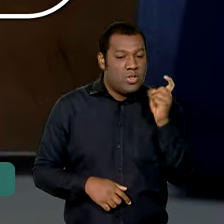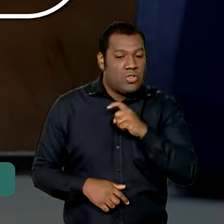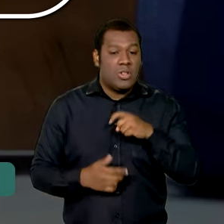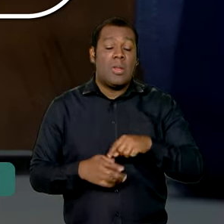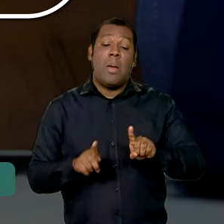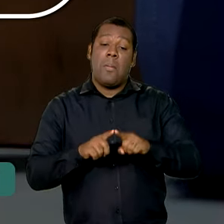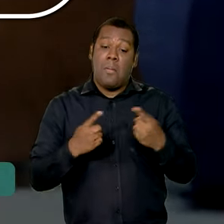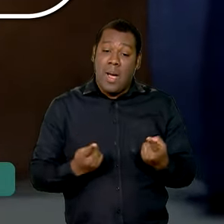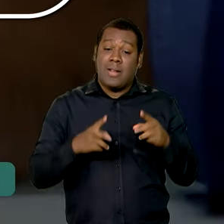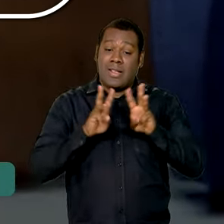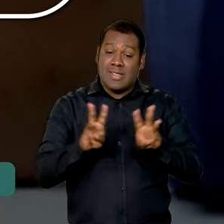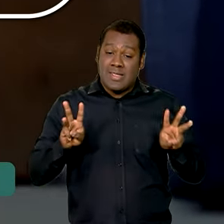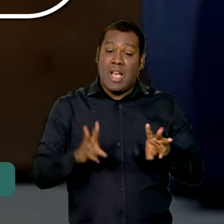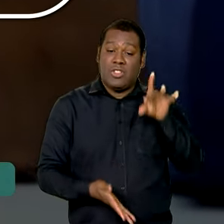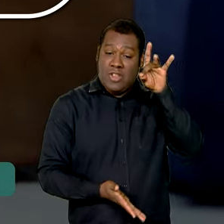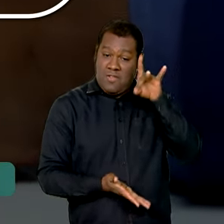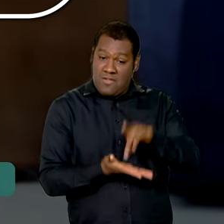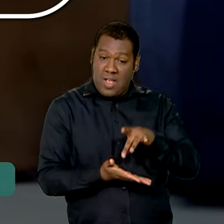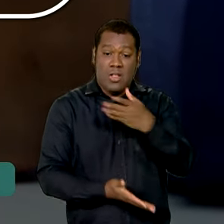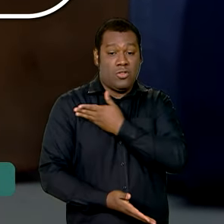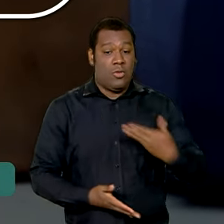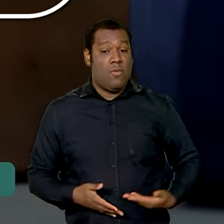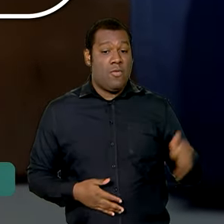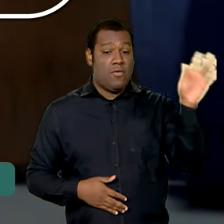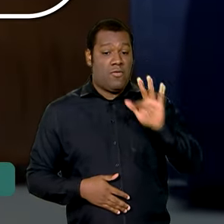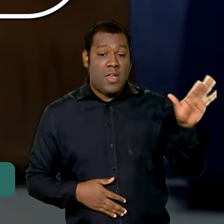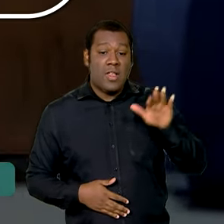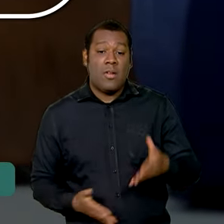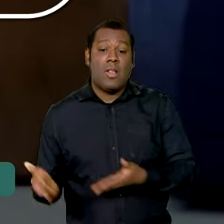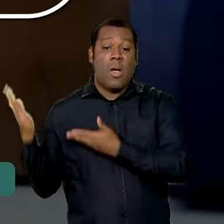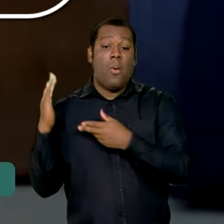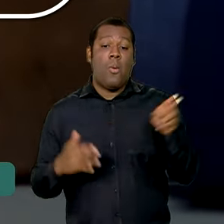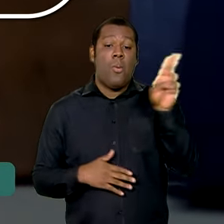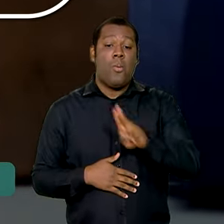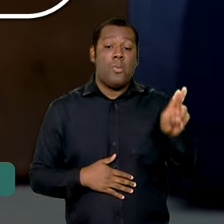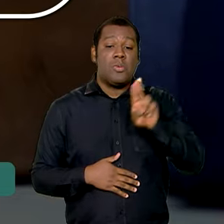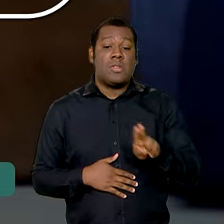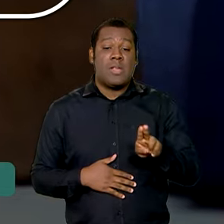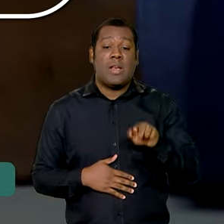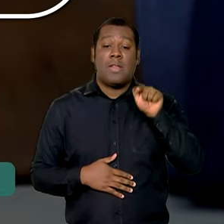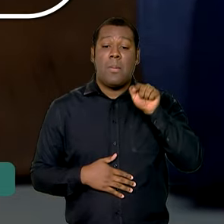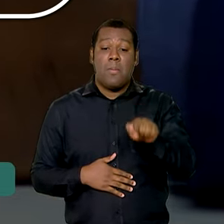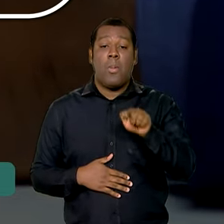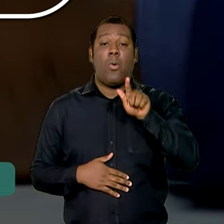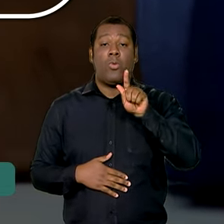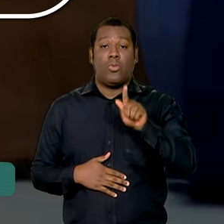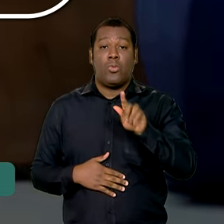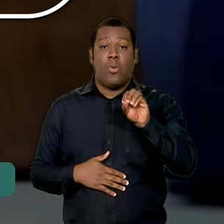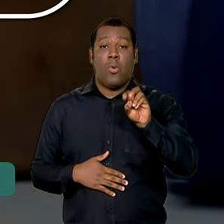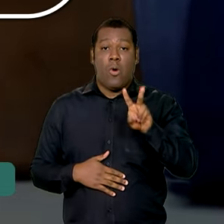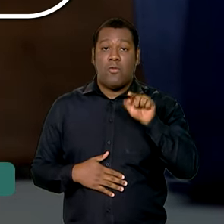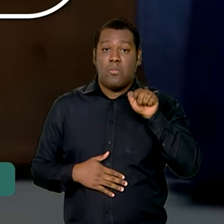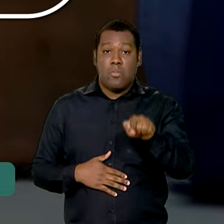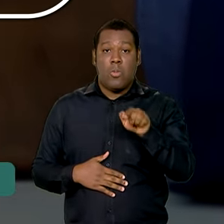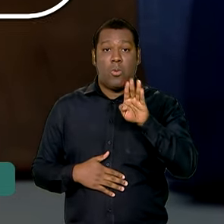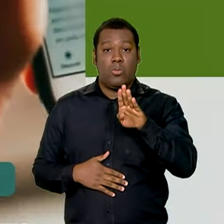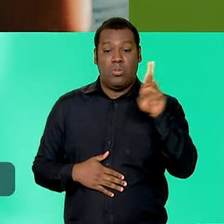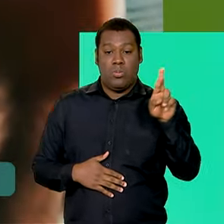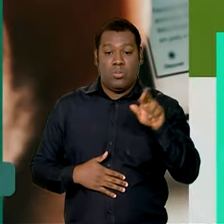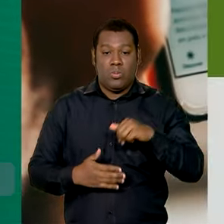oficiais de órgãos do governo federal geralmente utilizam o domínio .gov.br.